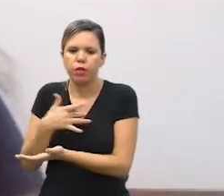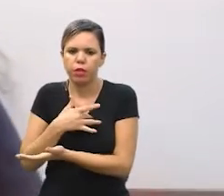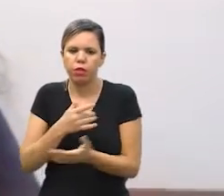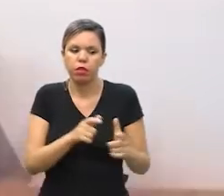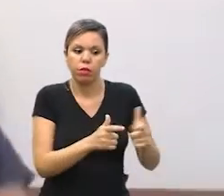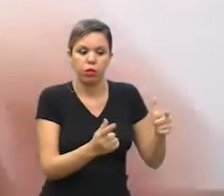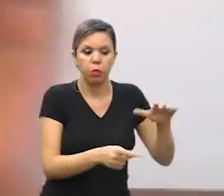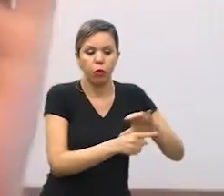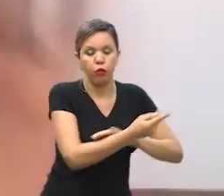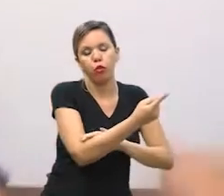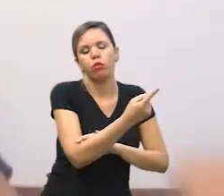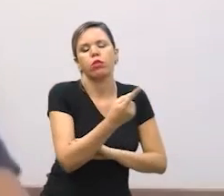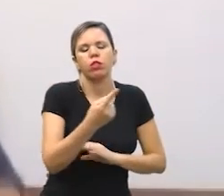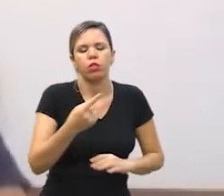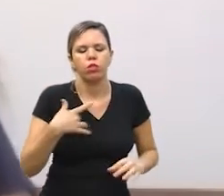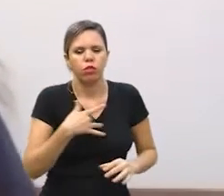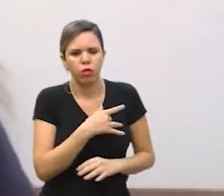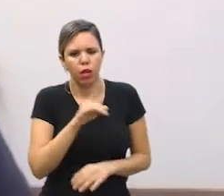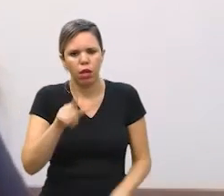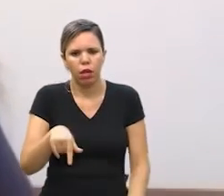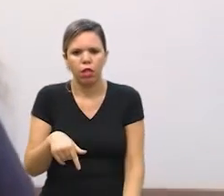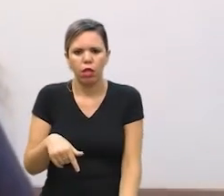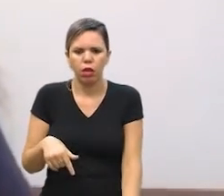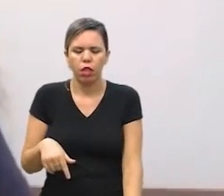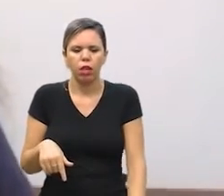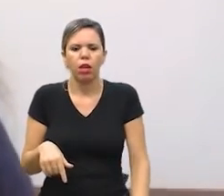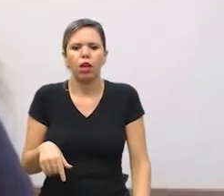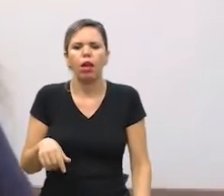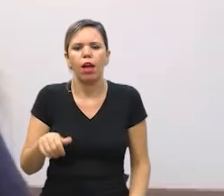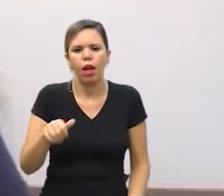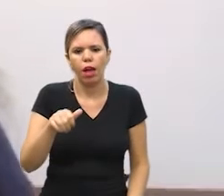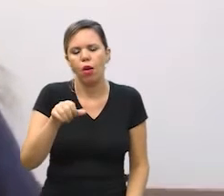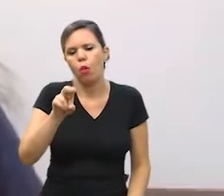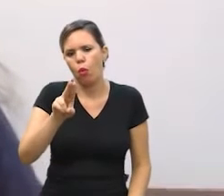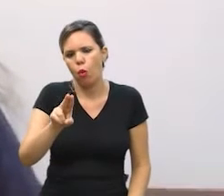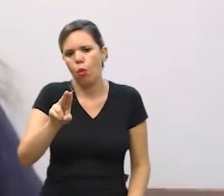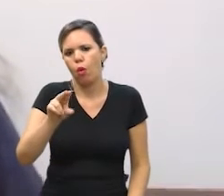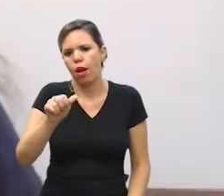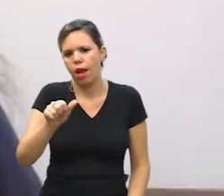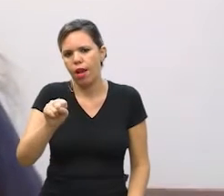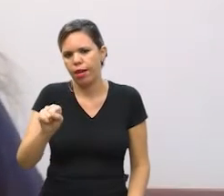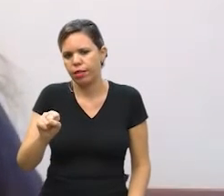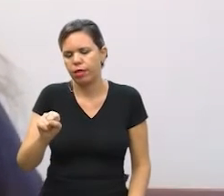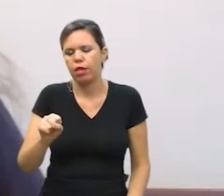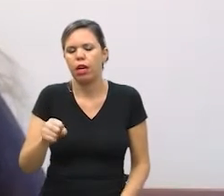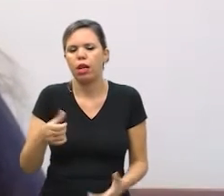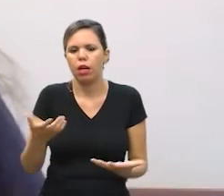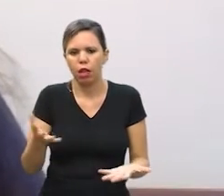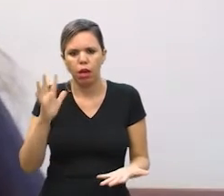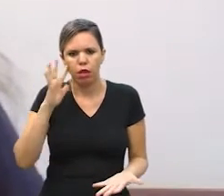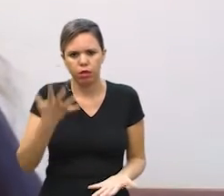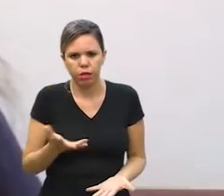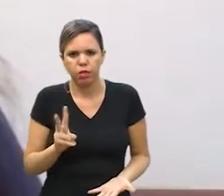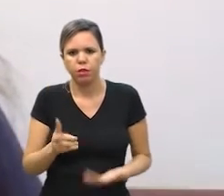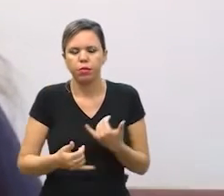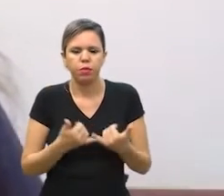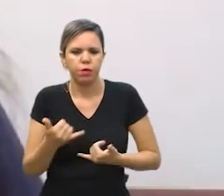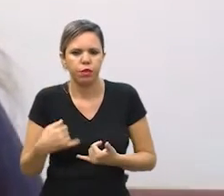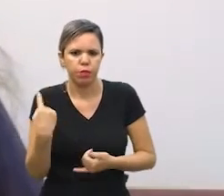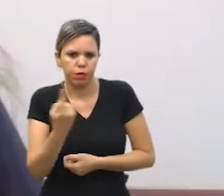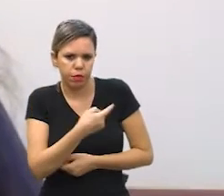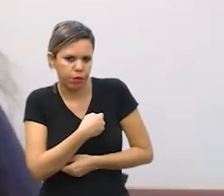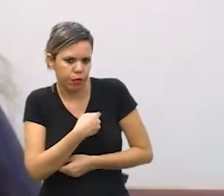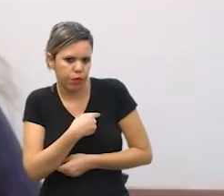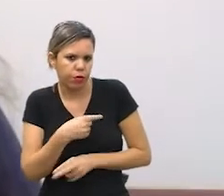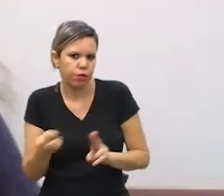avançada e foi exatamente neste ponto que o SAS resolveu trabalhar buscando ser uma solução a gente sempre brinca nós